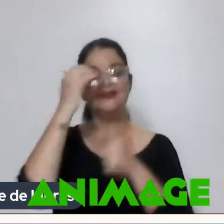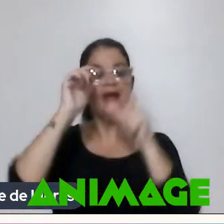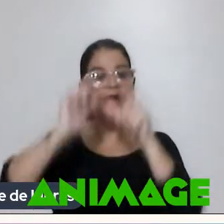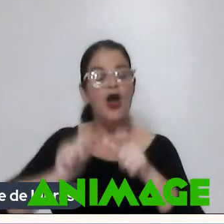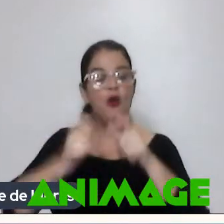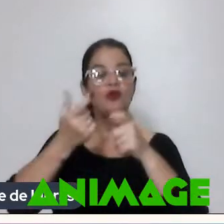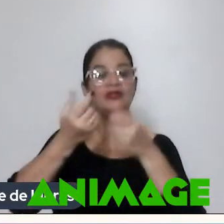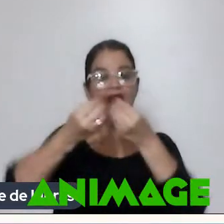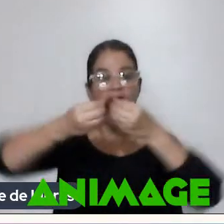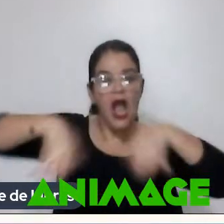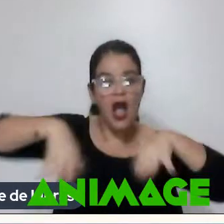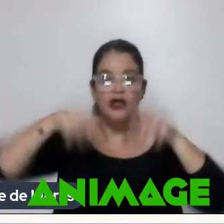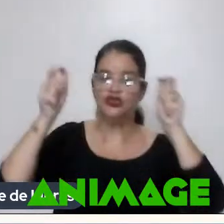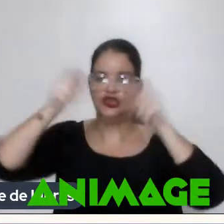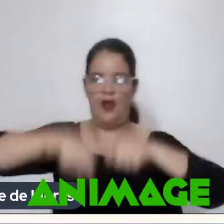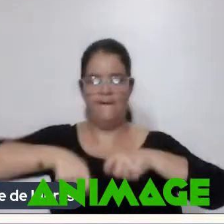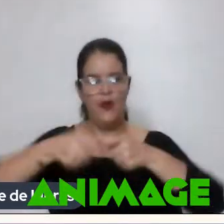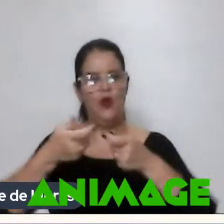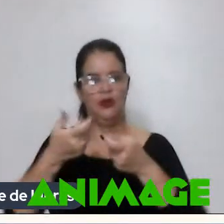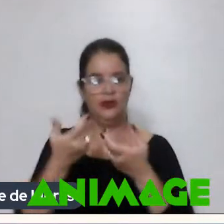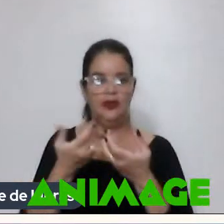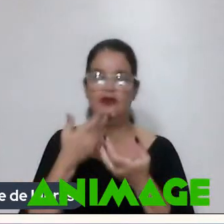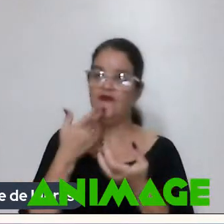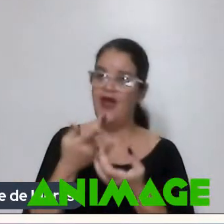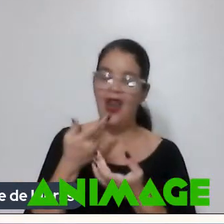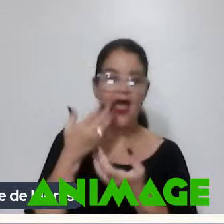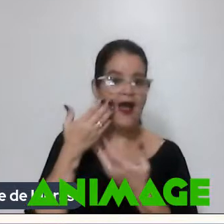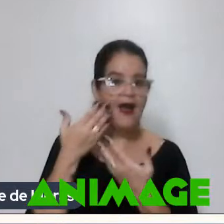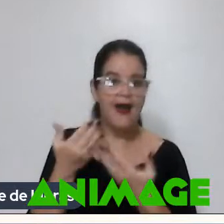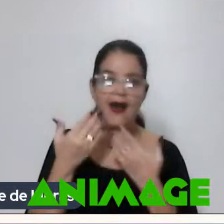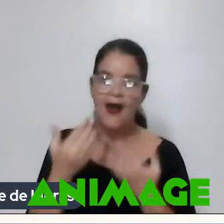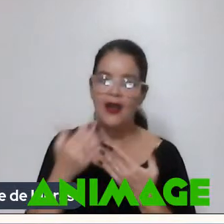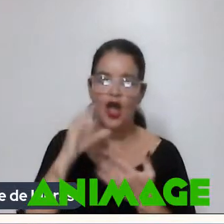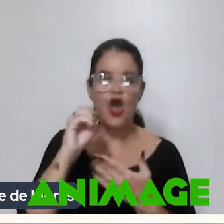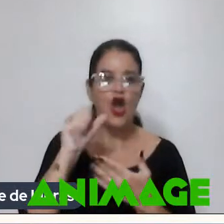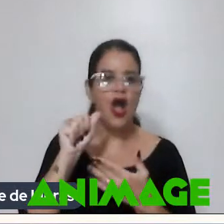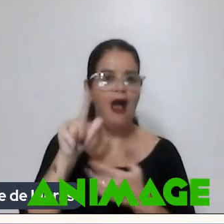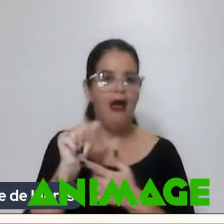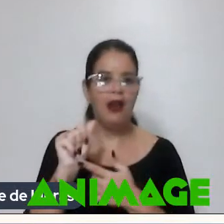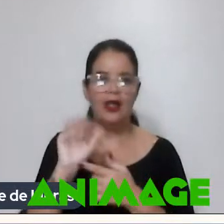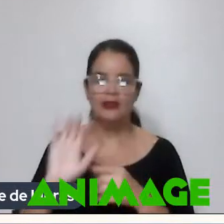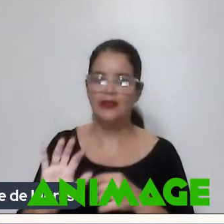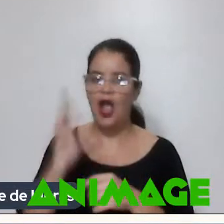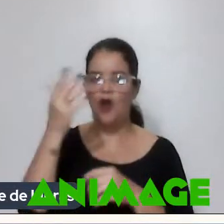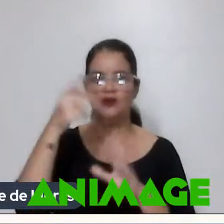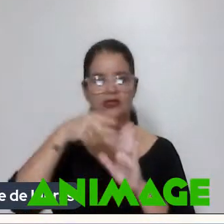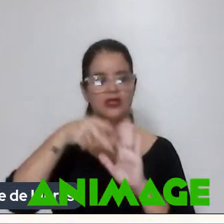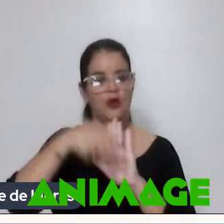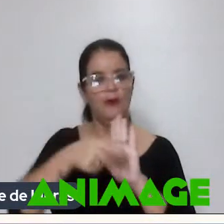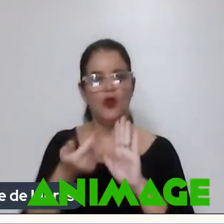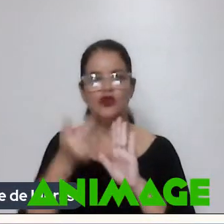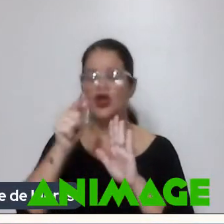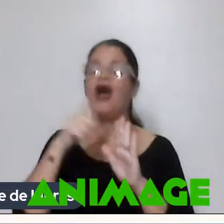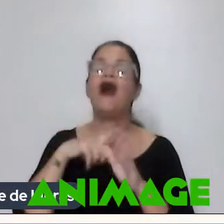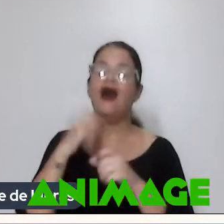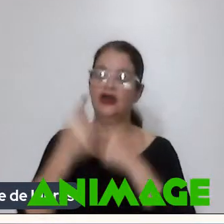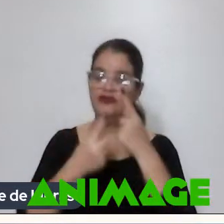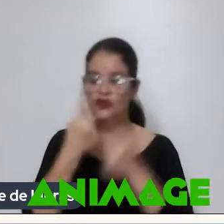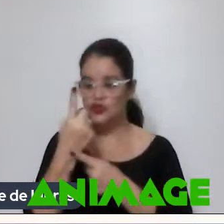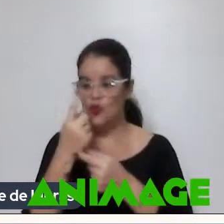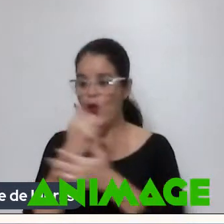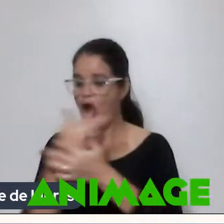gastar E o que a gente tem Então eu acho Que o fato da coala Estar acontecendo Alguns outros projetos Às vezes uma coisa Paga a outra Uma